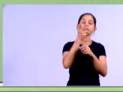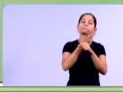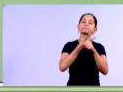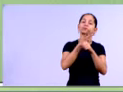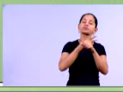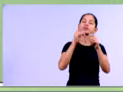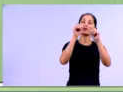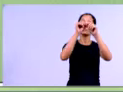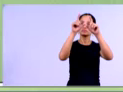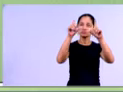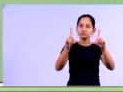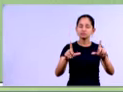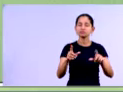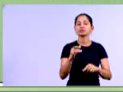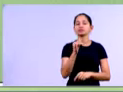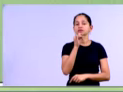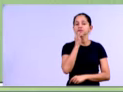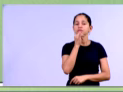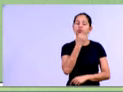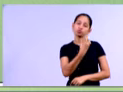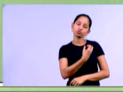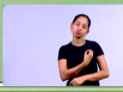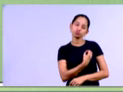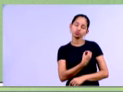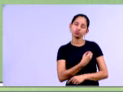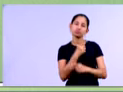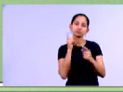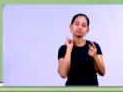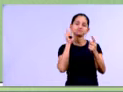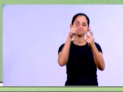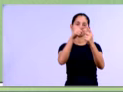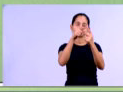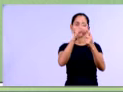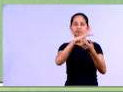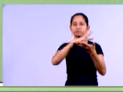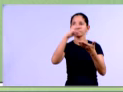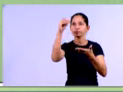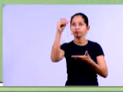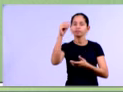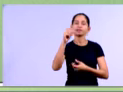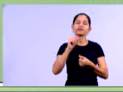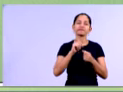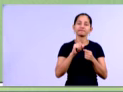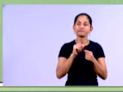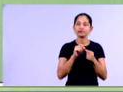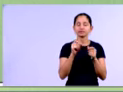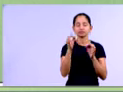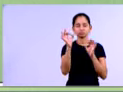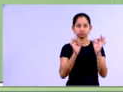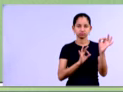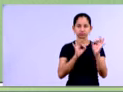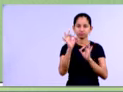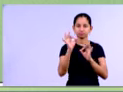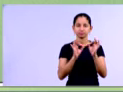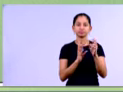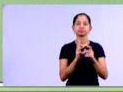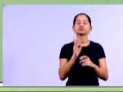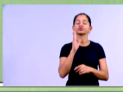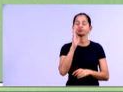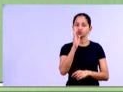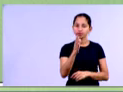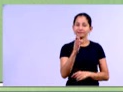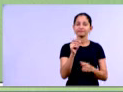observamos, que ele é 304.882, aqui embaixo. Né, então nós colocamos ele aqui. E o